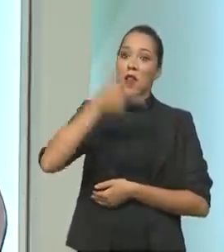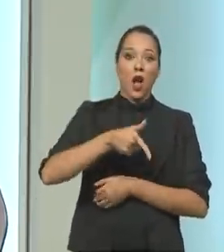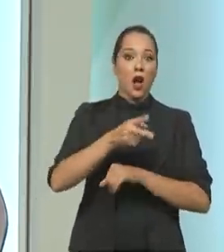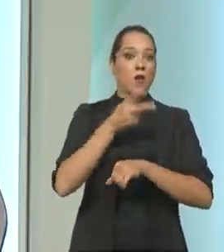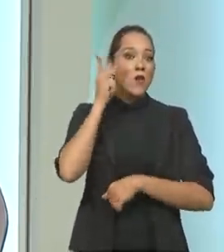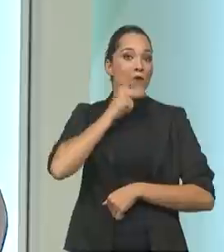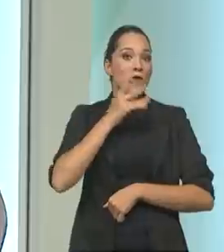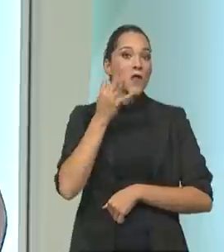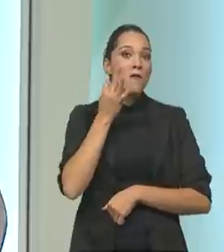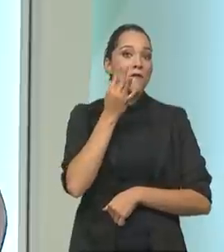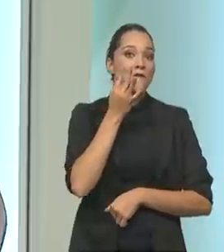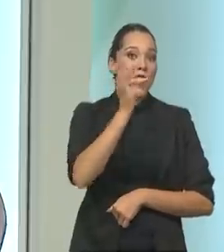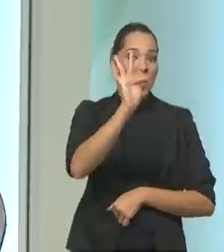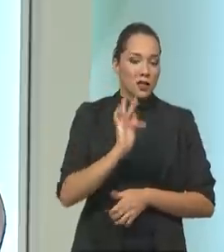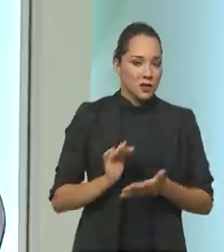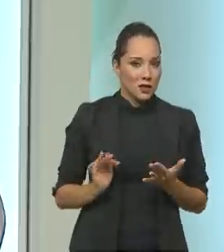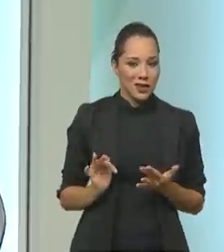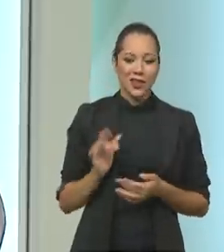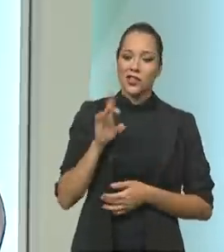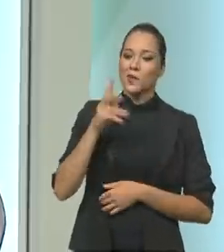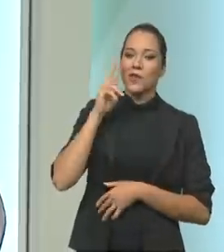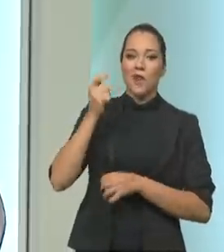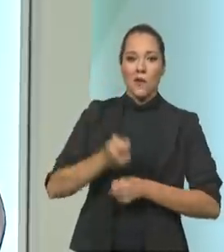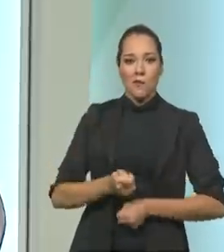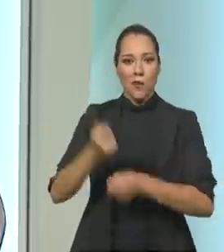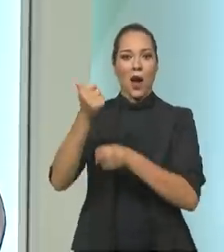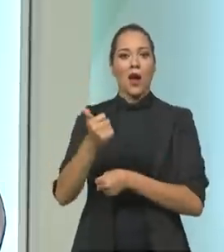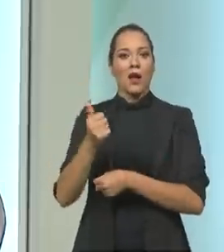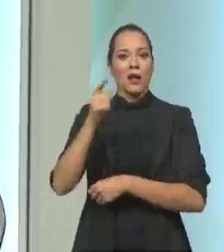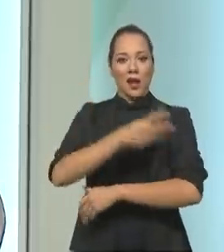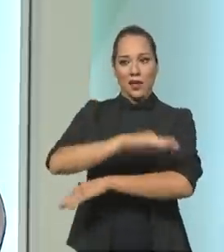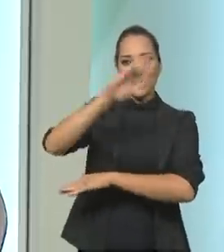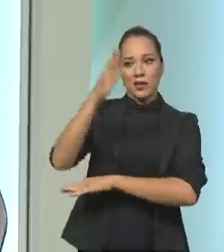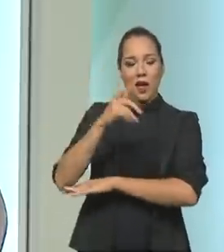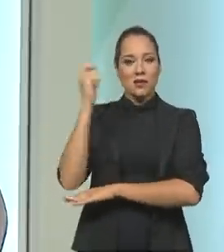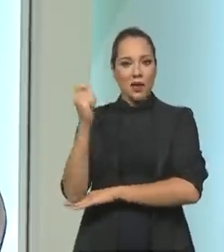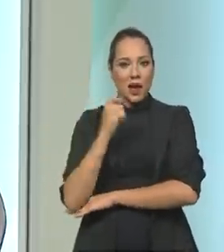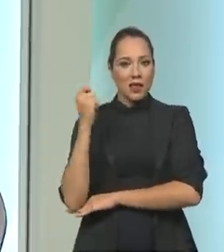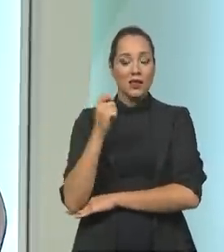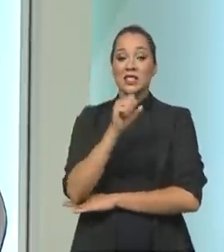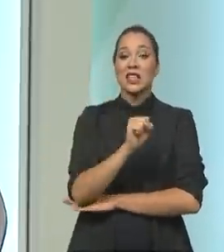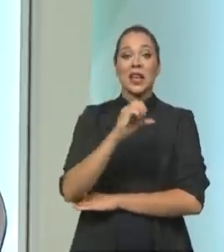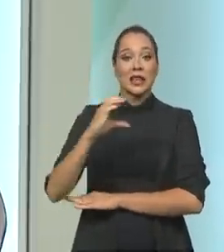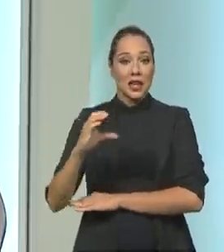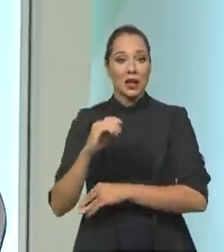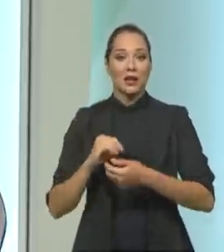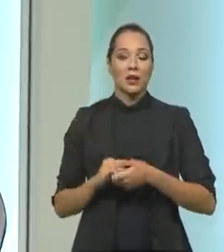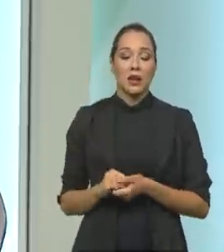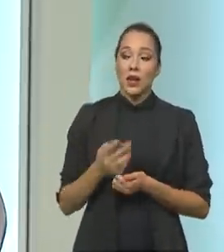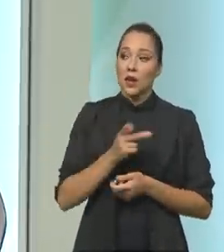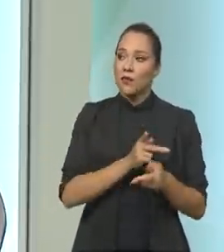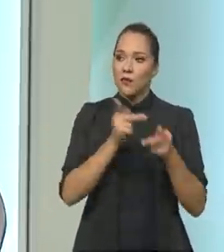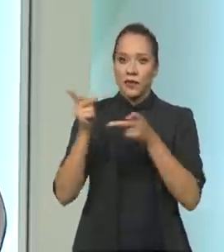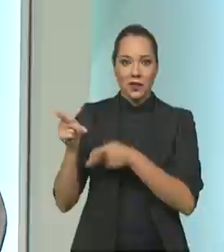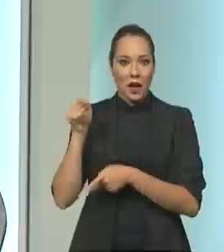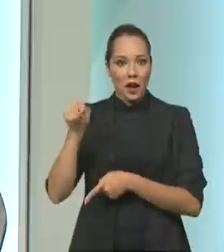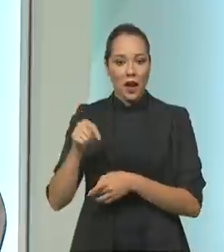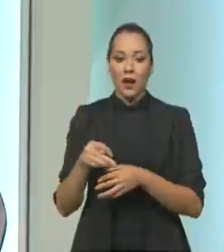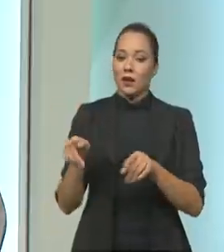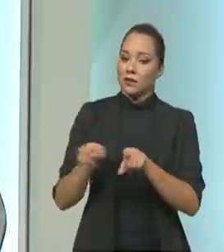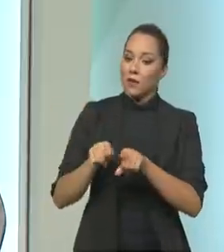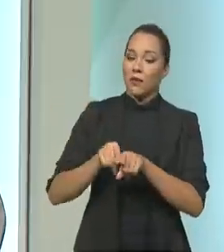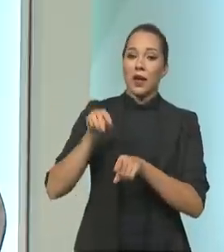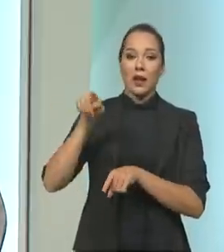local que é feito. Mas você vê o espumante já da Serra Catarinense, que eu tive agora recentemente visitando. Fui também